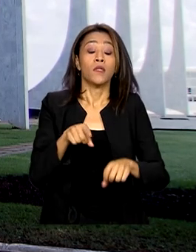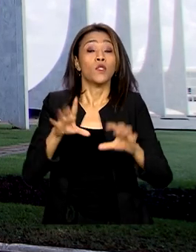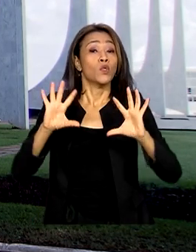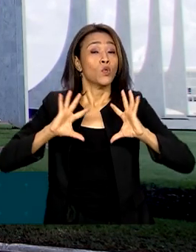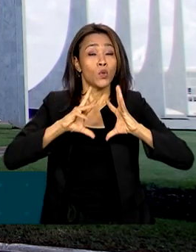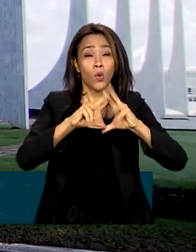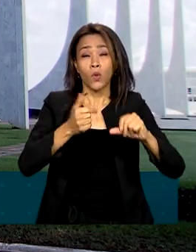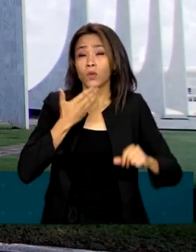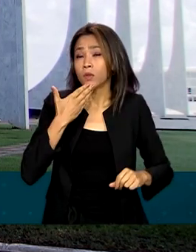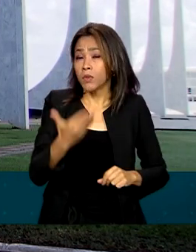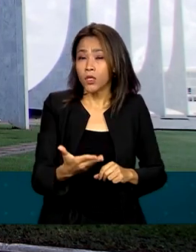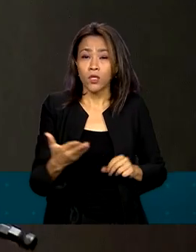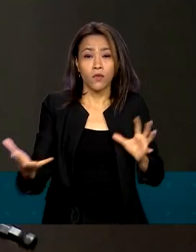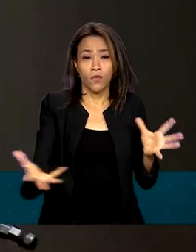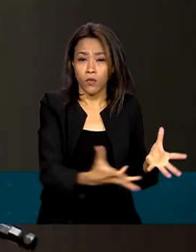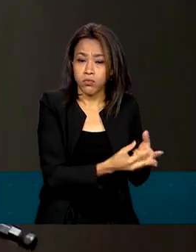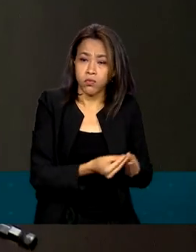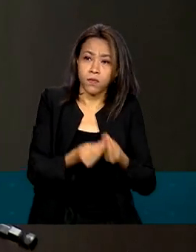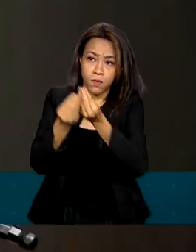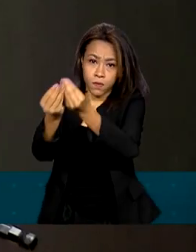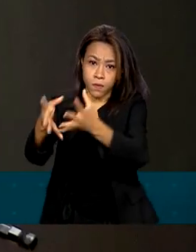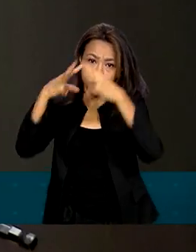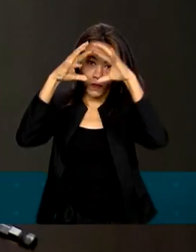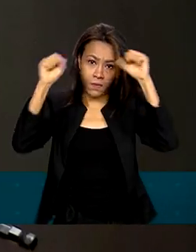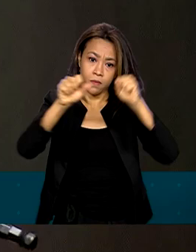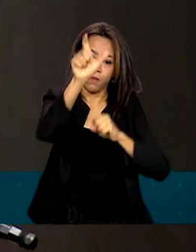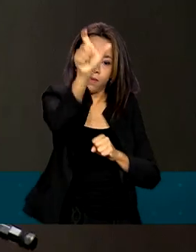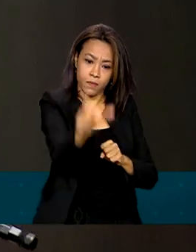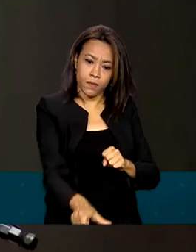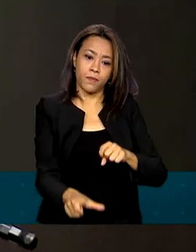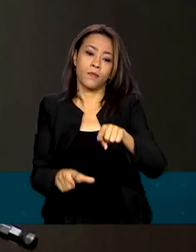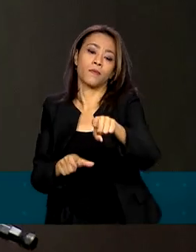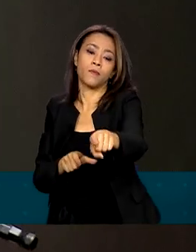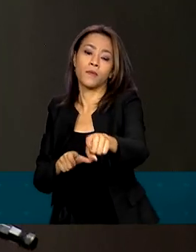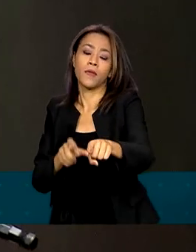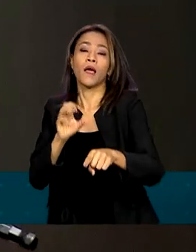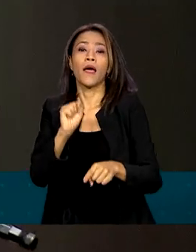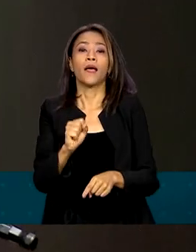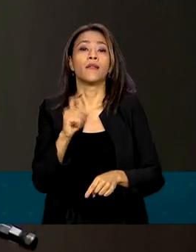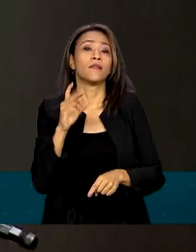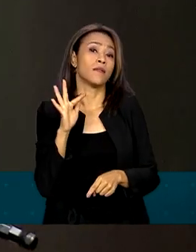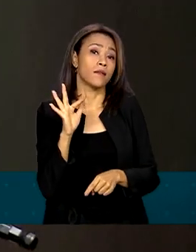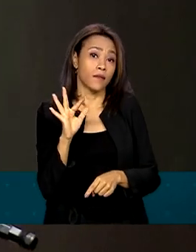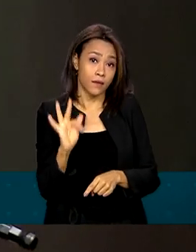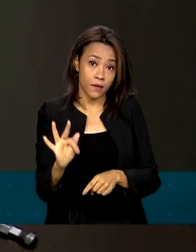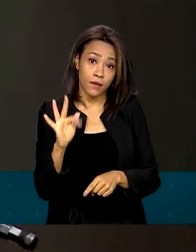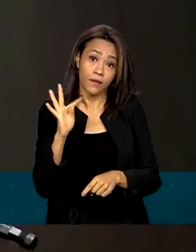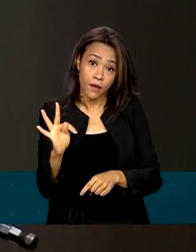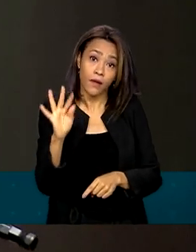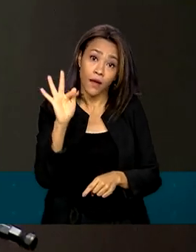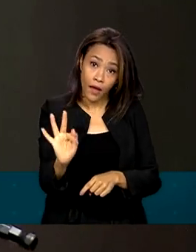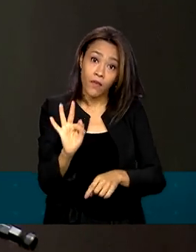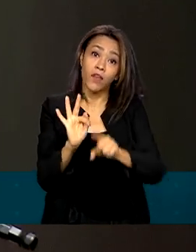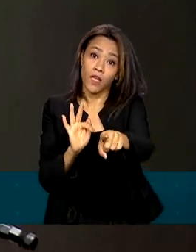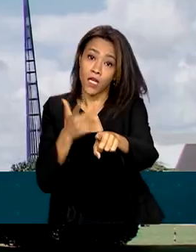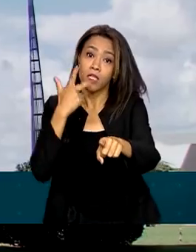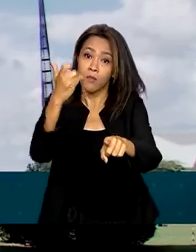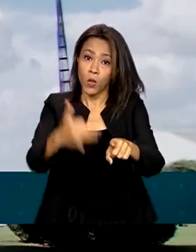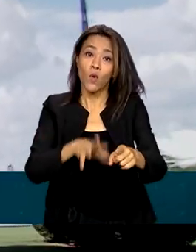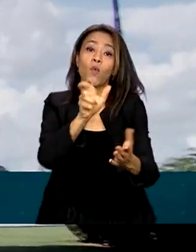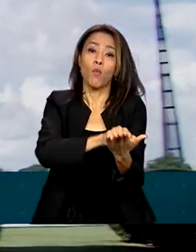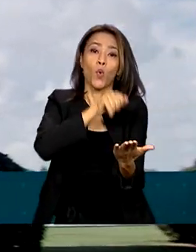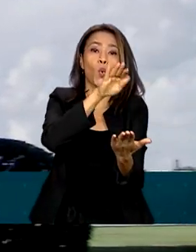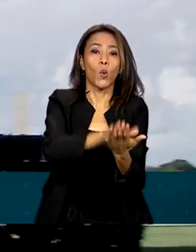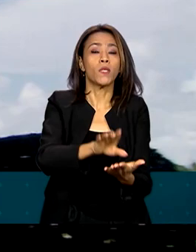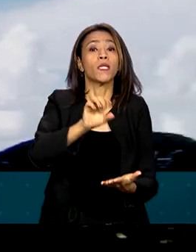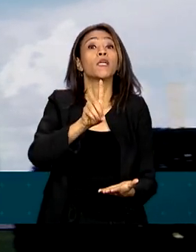acolhidos pelo STF por meio do ministro Alexandre de Moraes, que também estabeleceu multa diária de